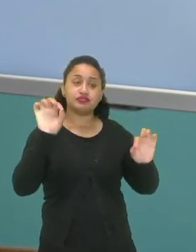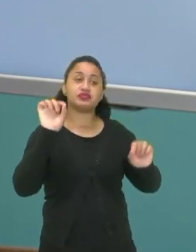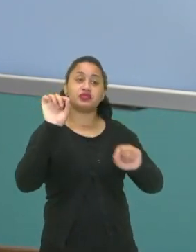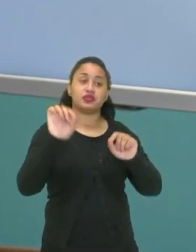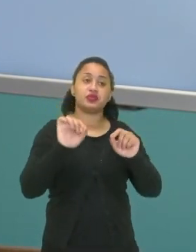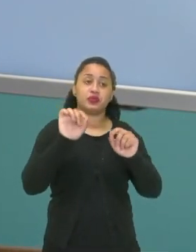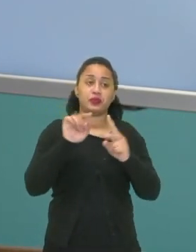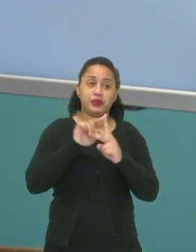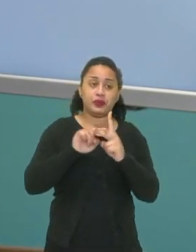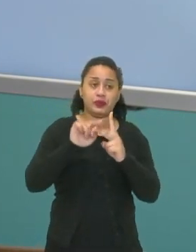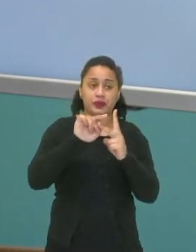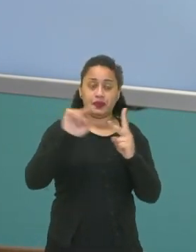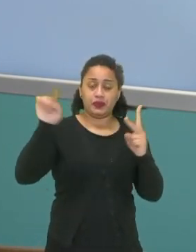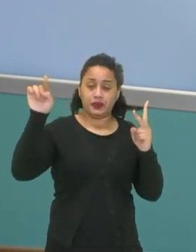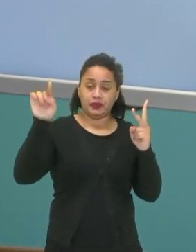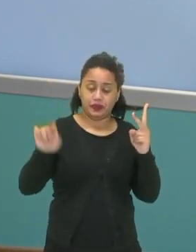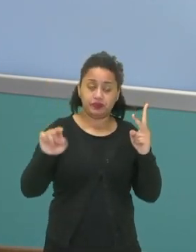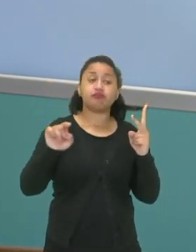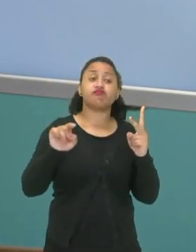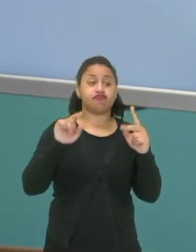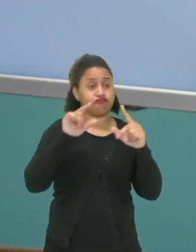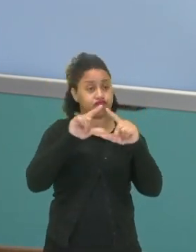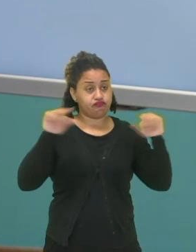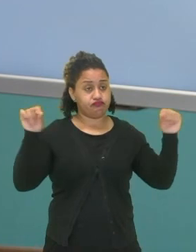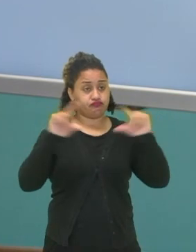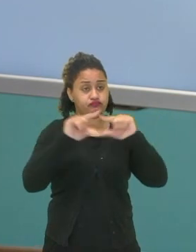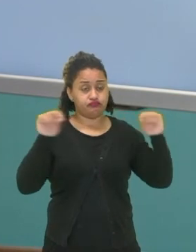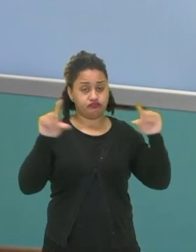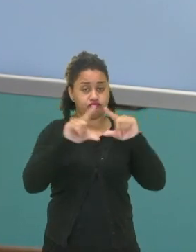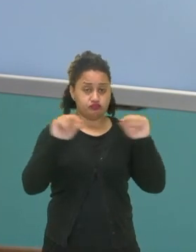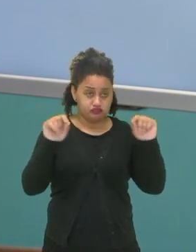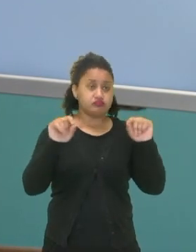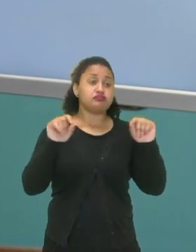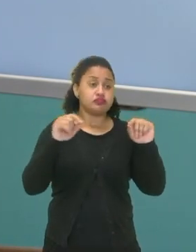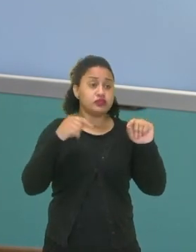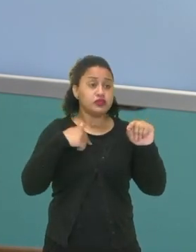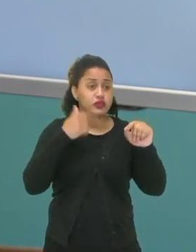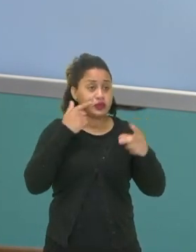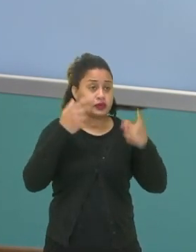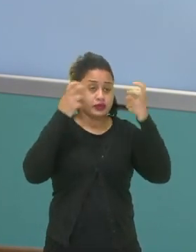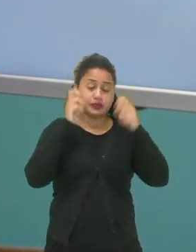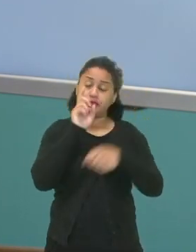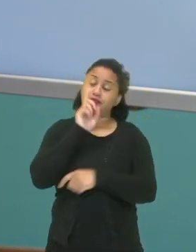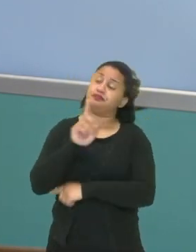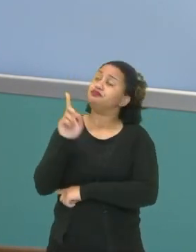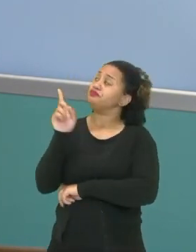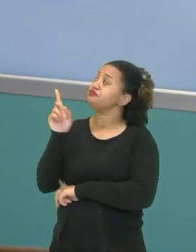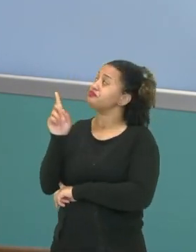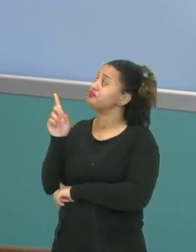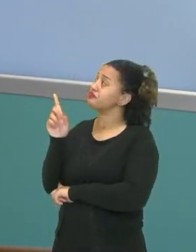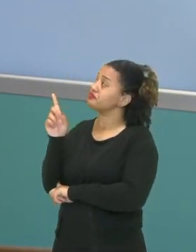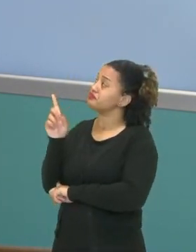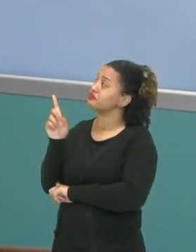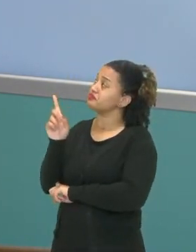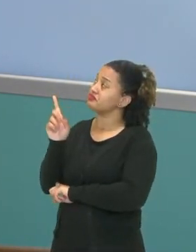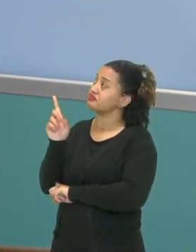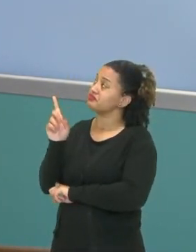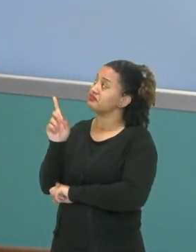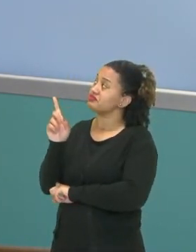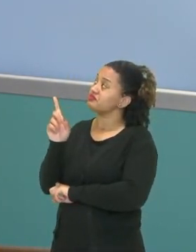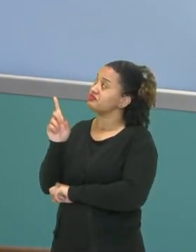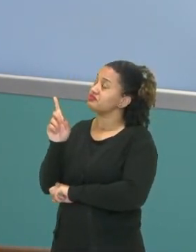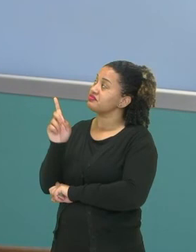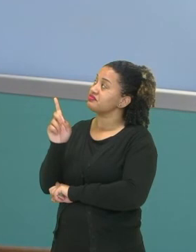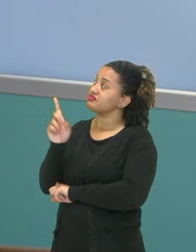o ponto X2, que seria de B, menos o X1 ao quadrado, Y2, que é de B,